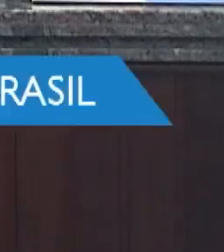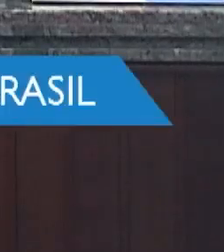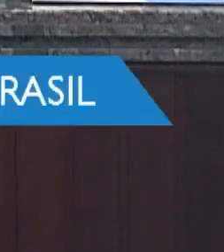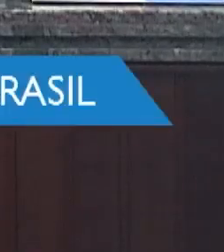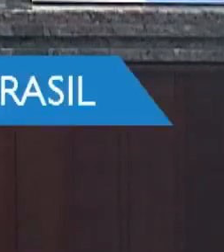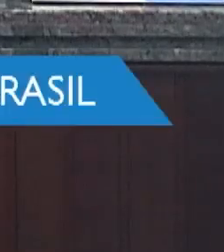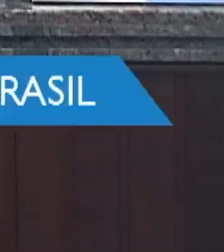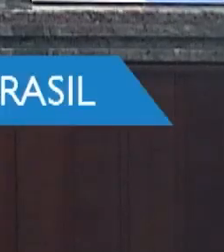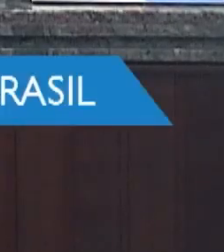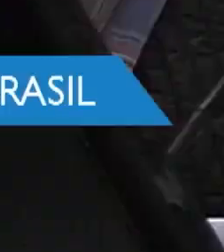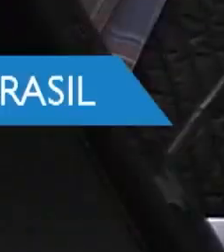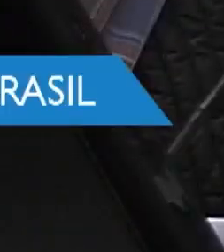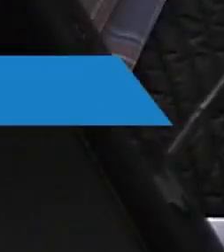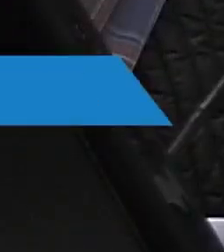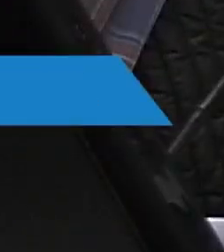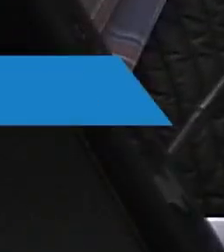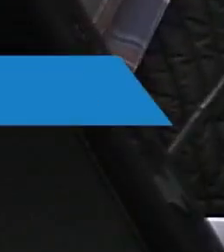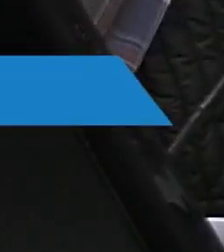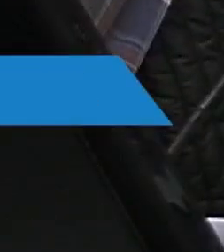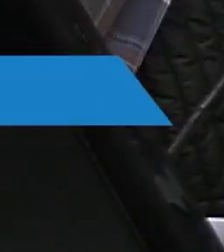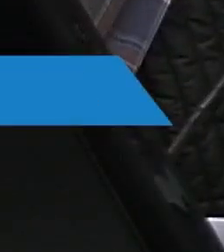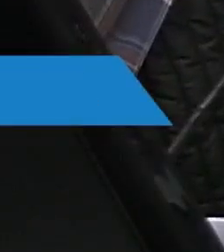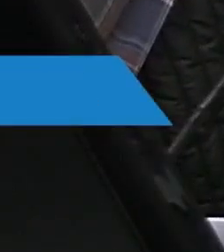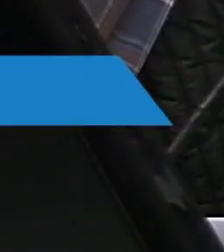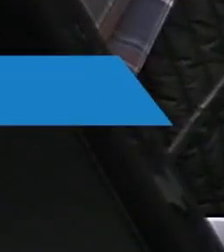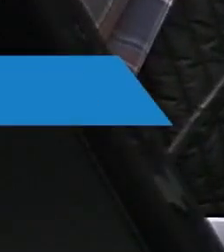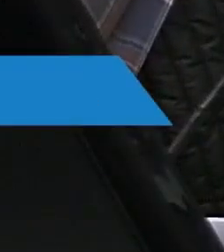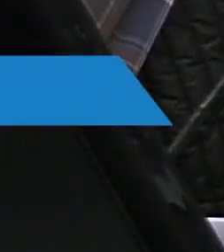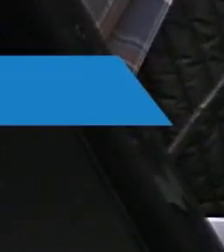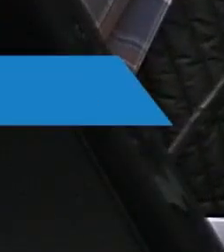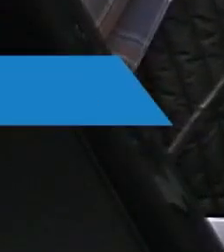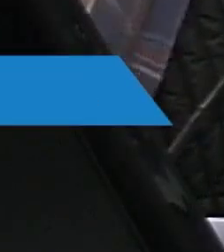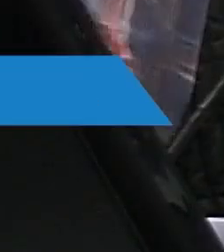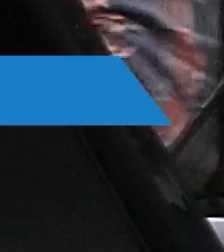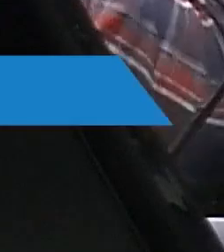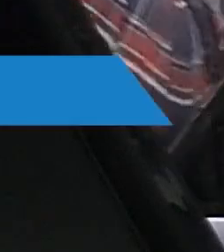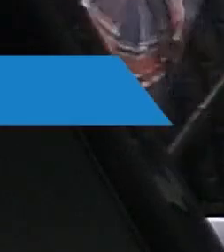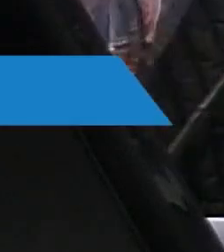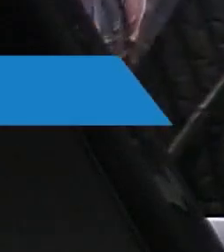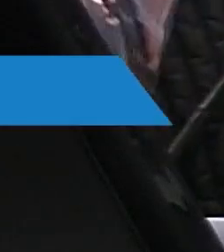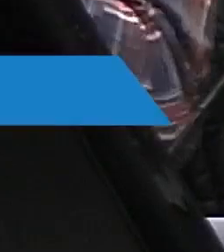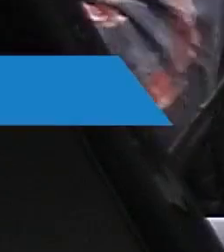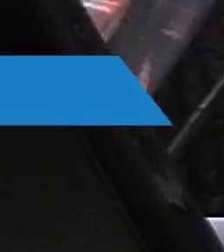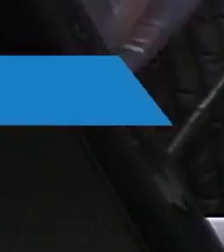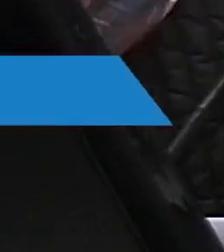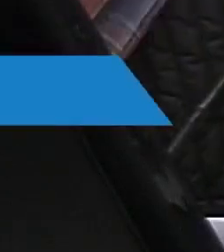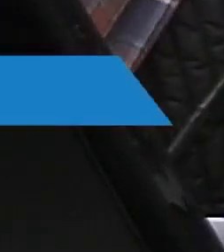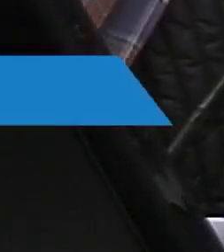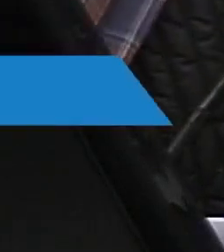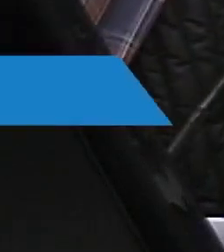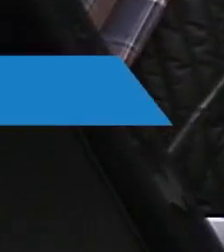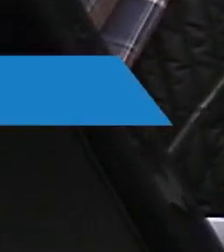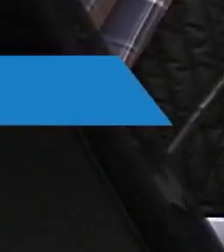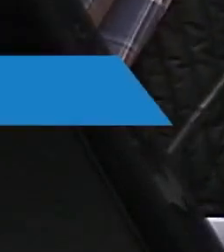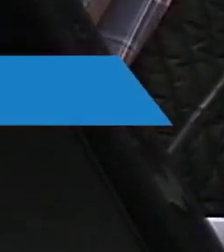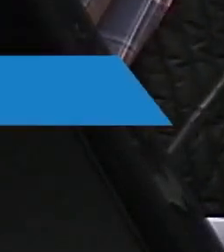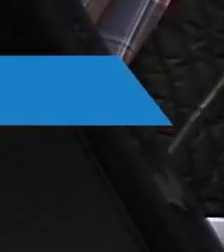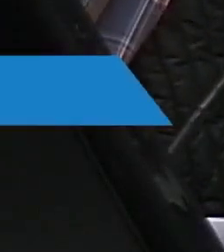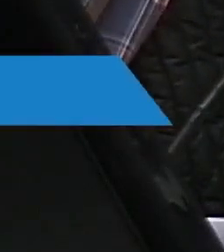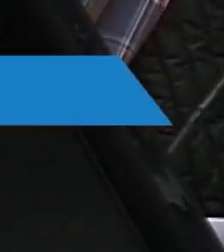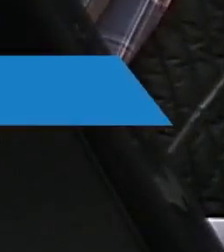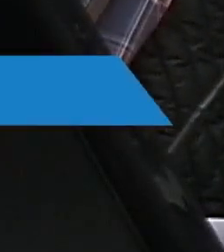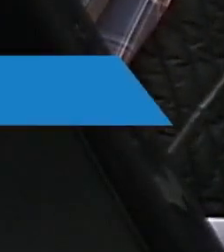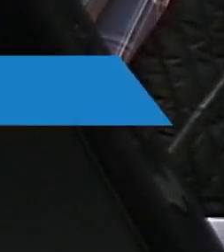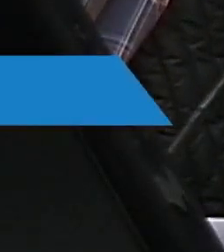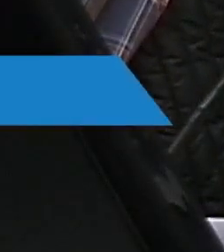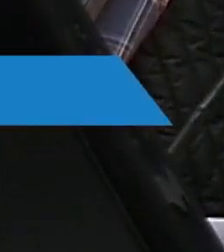recebidas. No período de 20 a 27 de agosto de 2024, registramos o recebimento de correspondências oriundas do Executivo Municipal, de